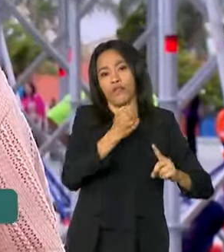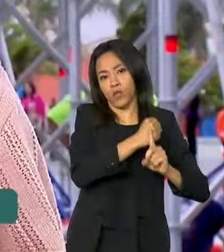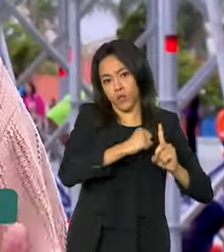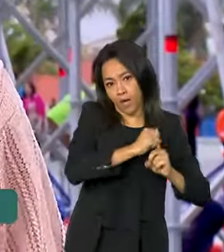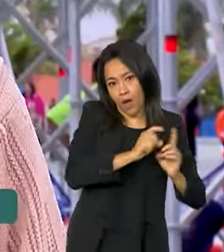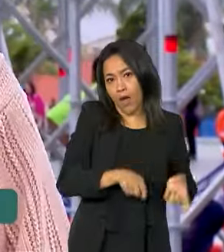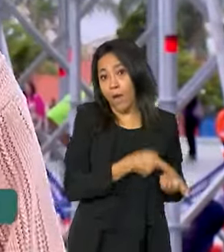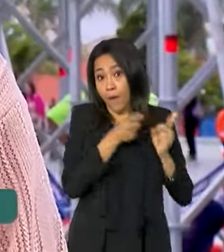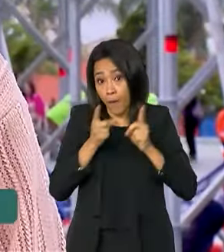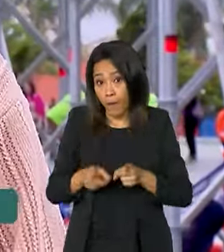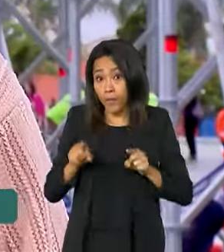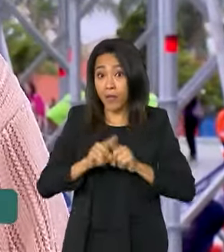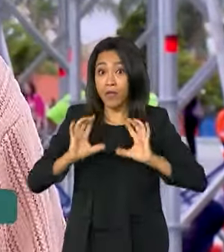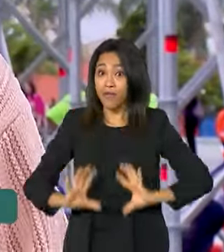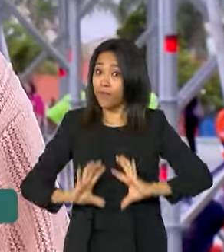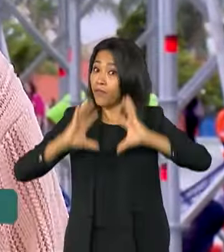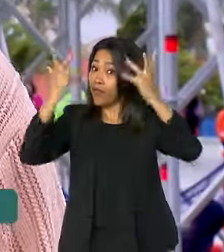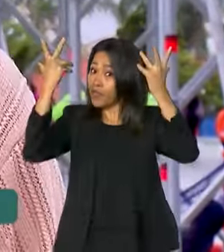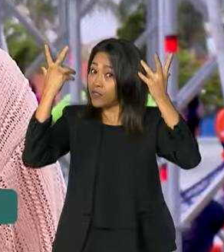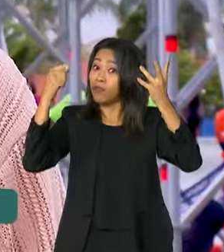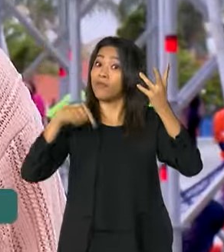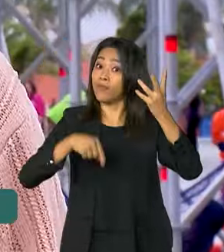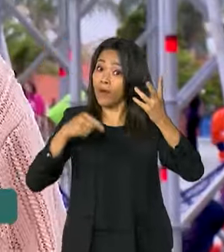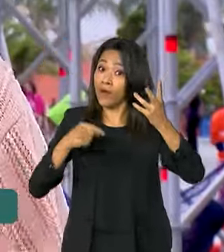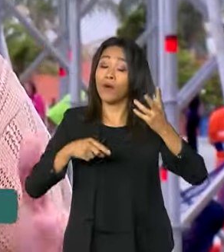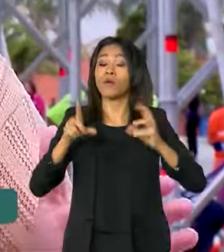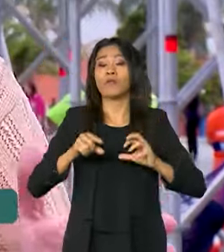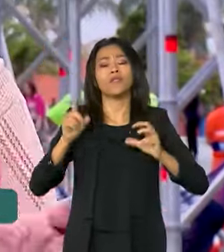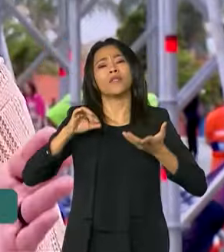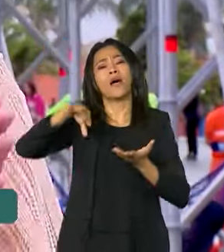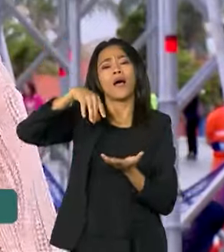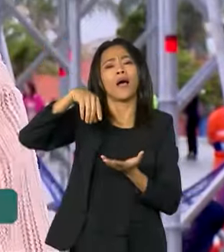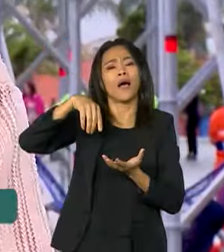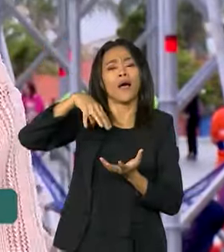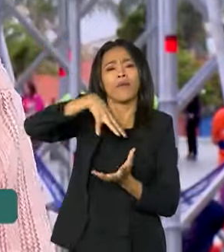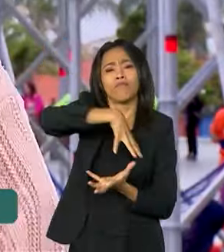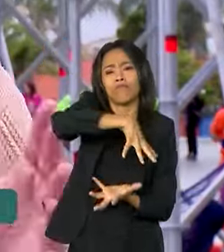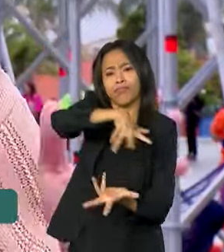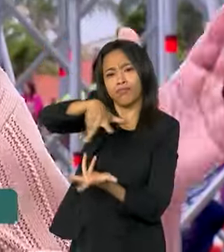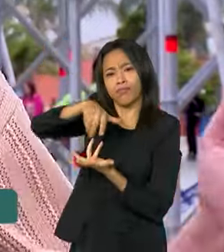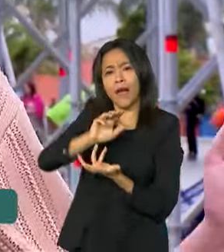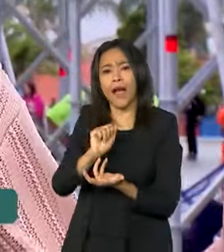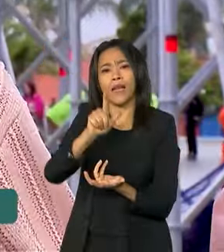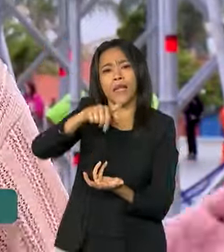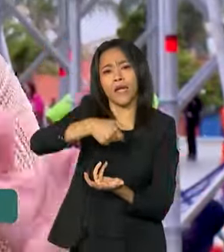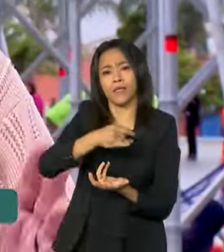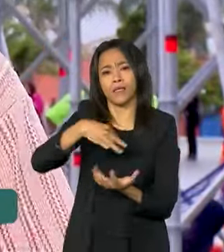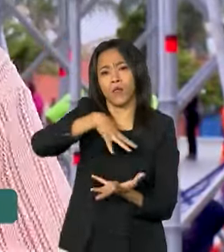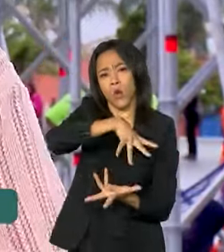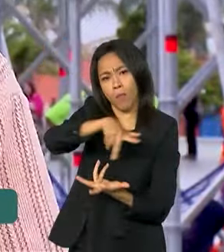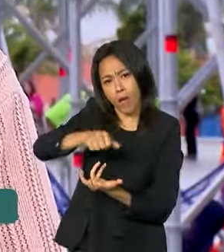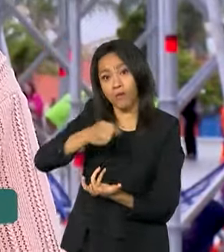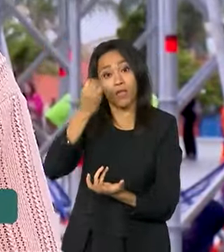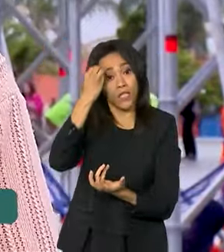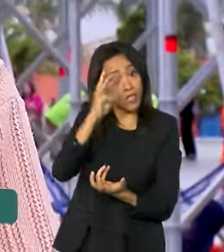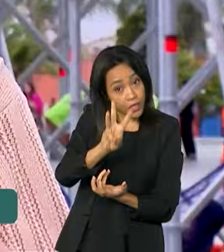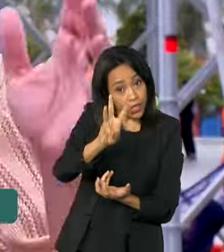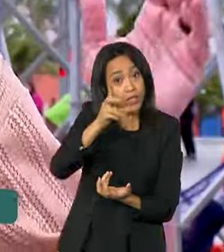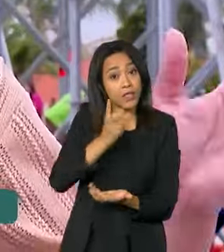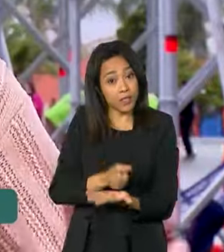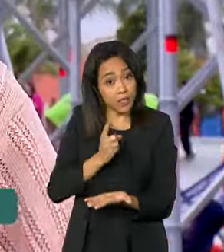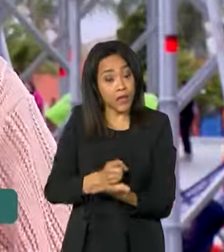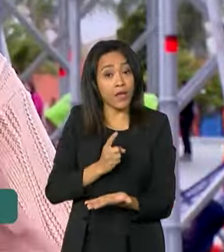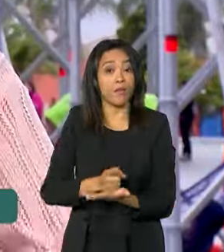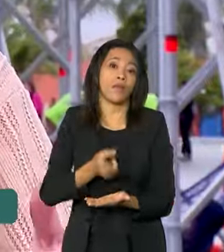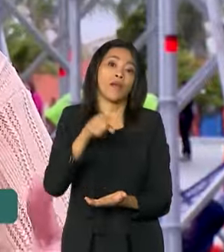nós também teremos o Festival da Aliança Global Contra a Fome, todos esses três dias, 14, 15, 16, sempre a partir das 18 horas.